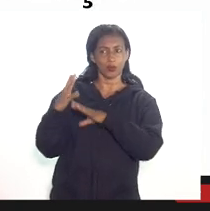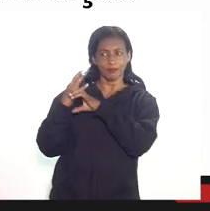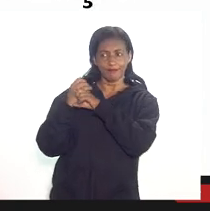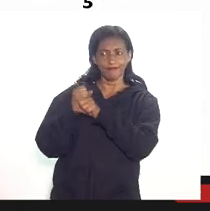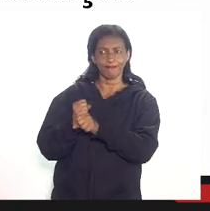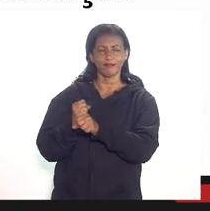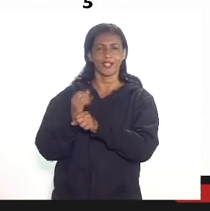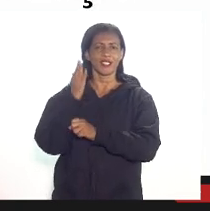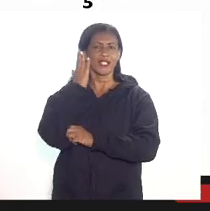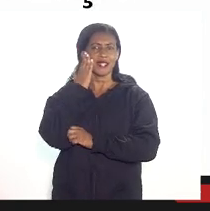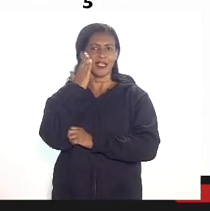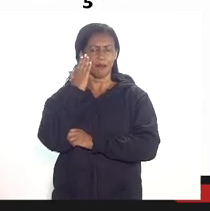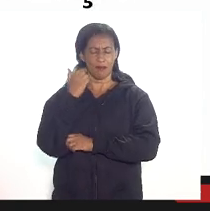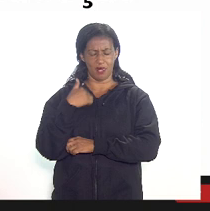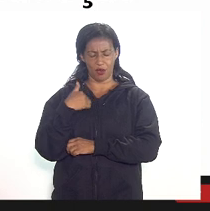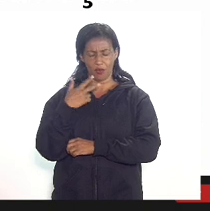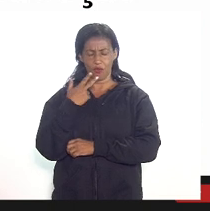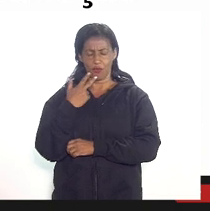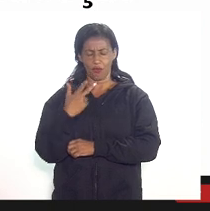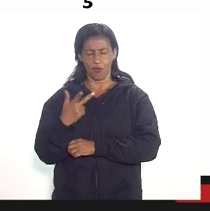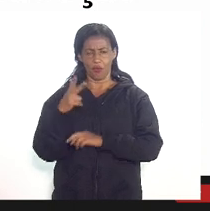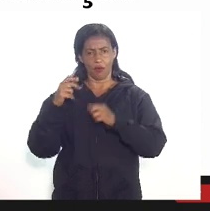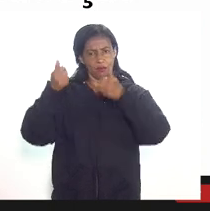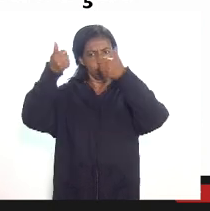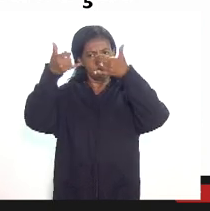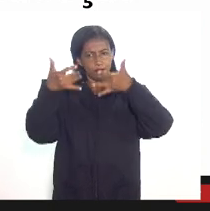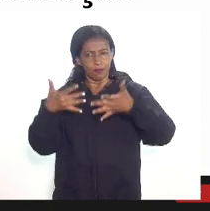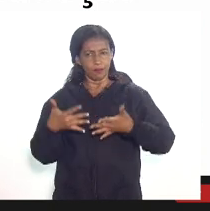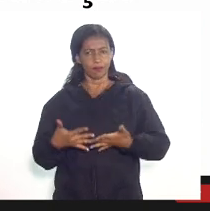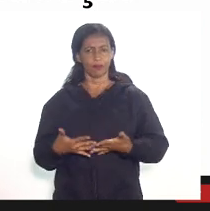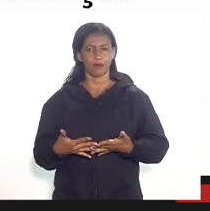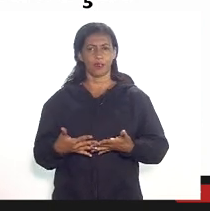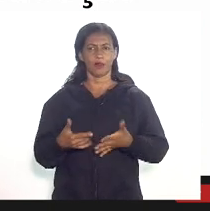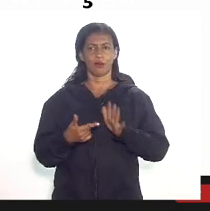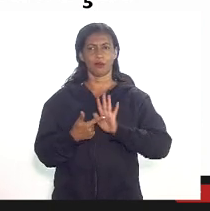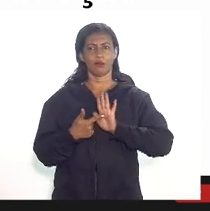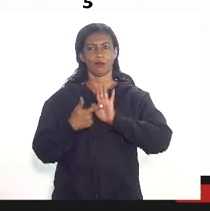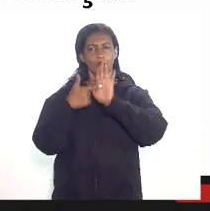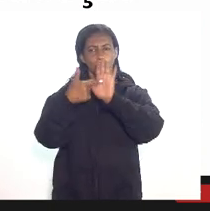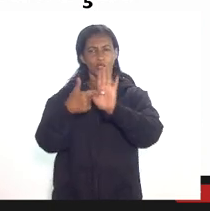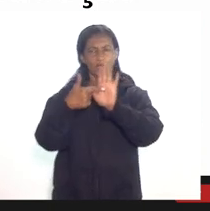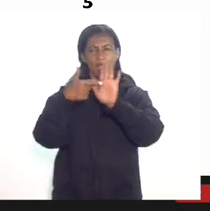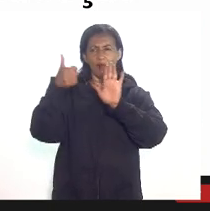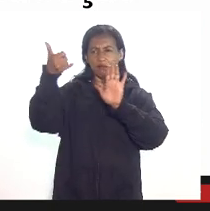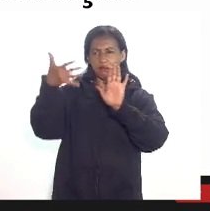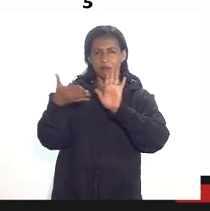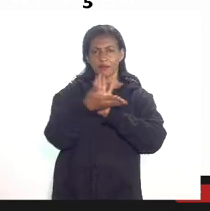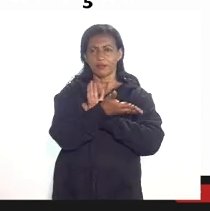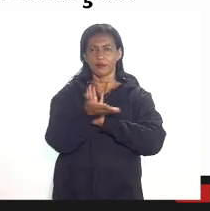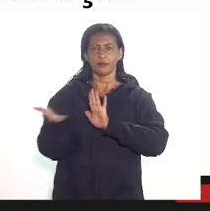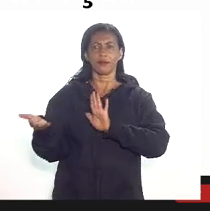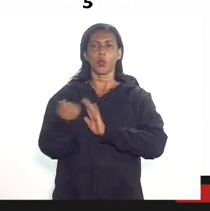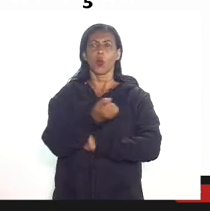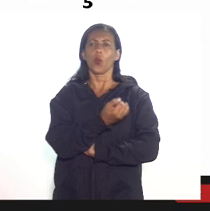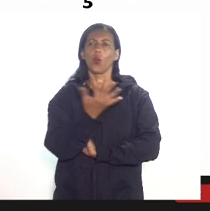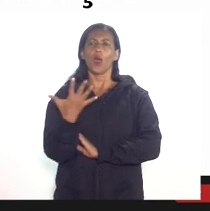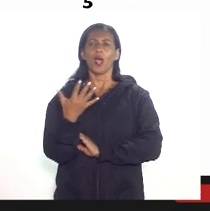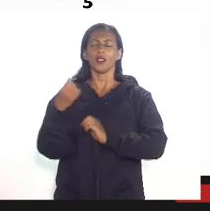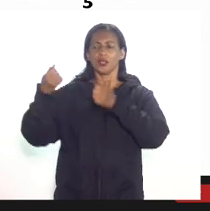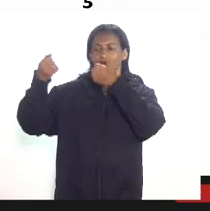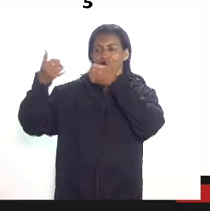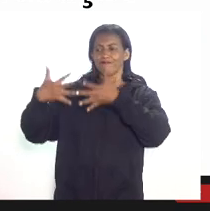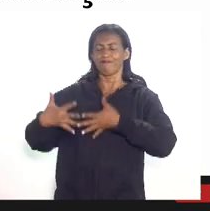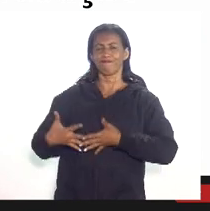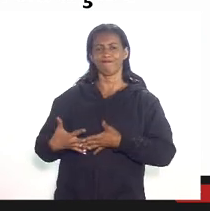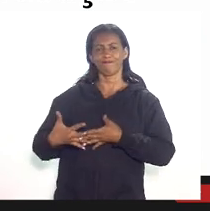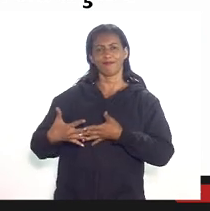Vou abordar, tentar apresentar, explicar para os senhores quais são os gastos